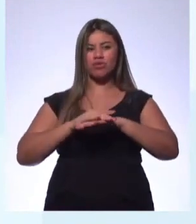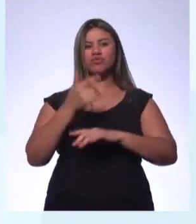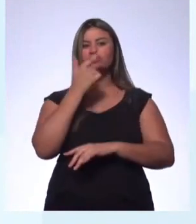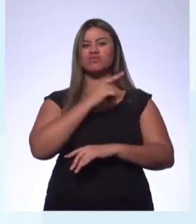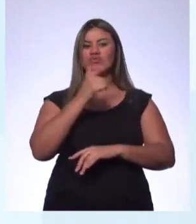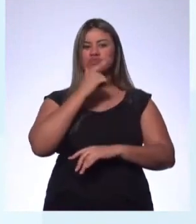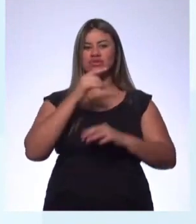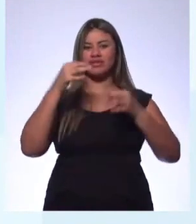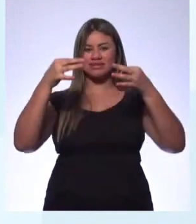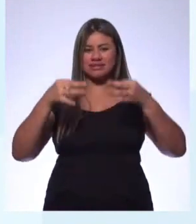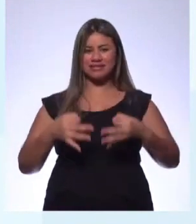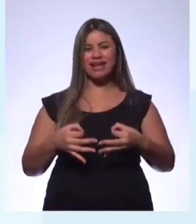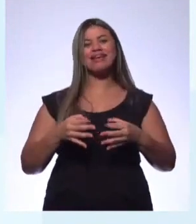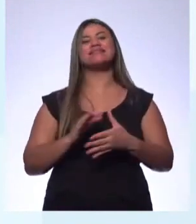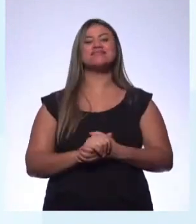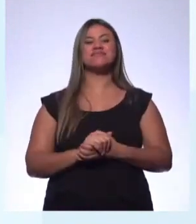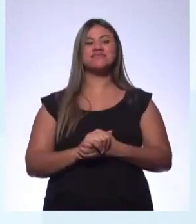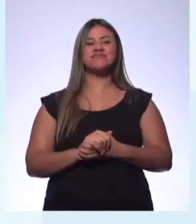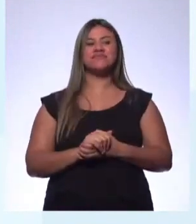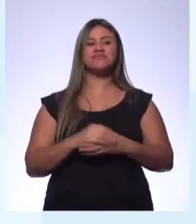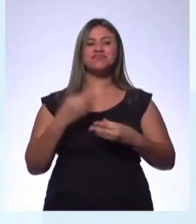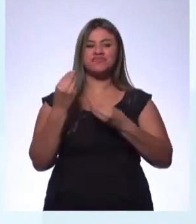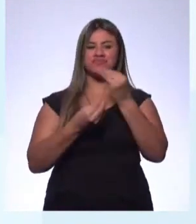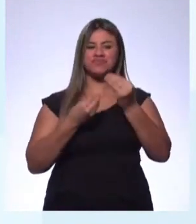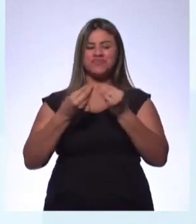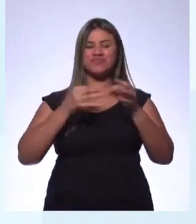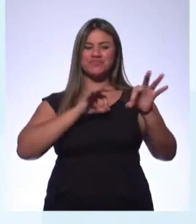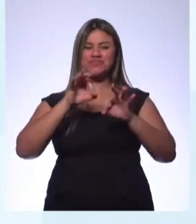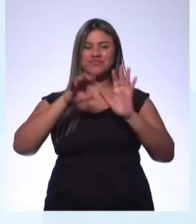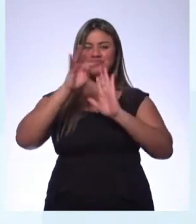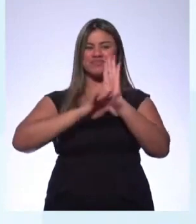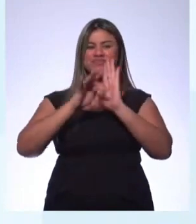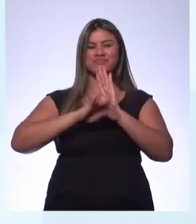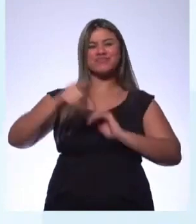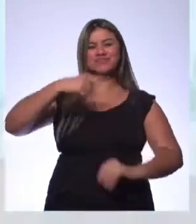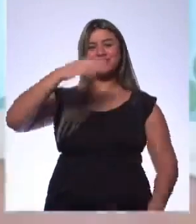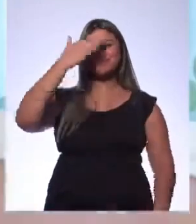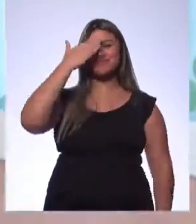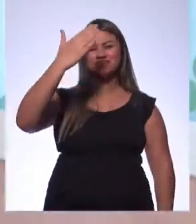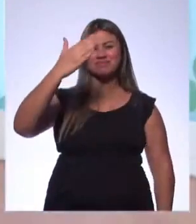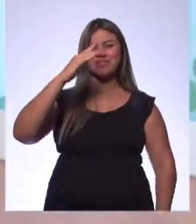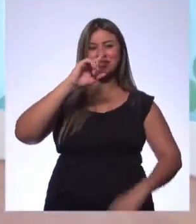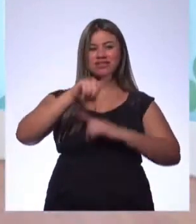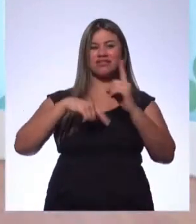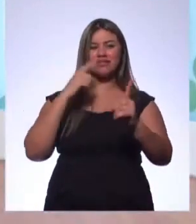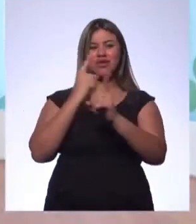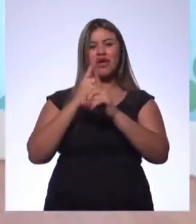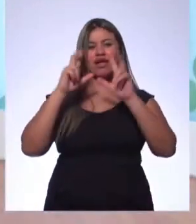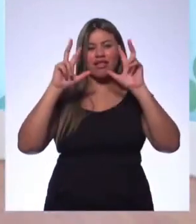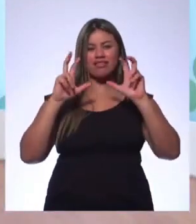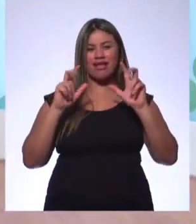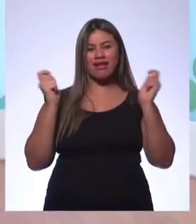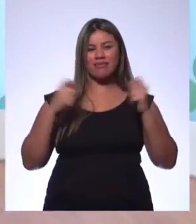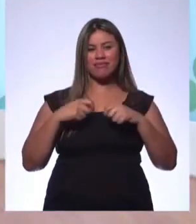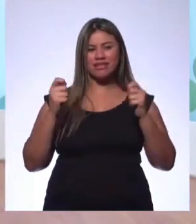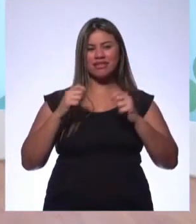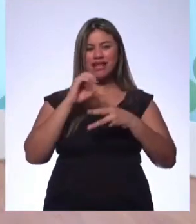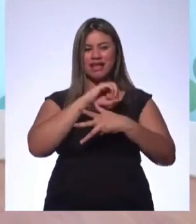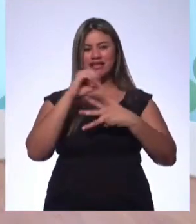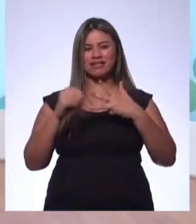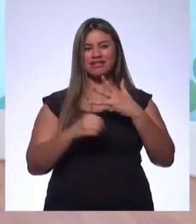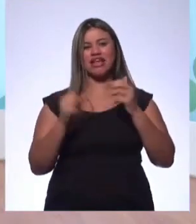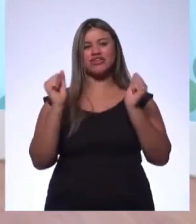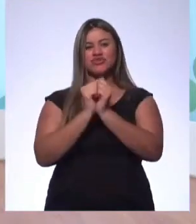maravilhosamente bem a resenha de vocês, planejando o texto. E a gente agradece. A próxima aula é temas possíveis do Enem, com a